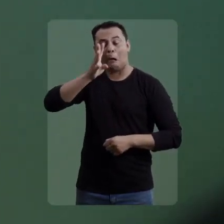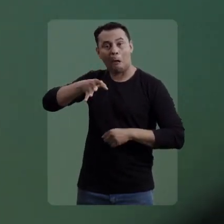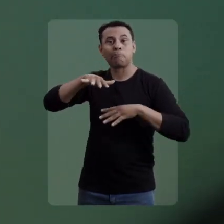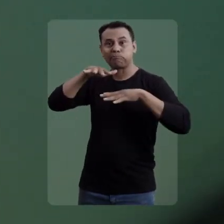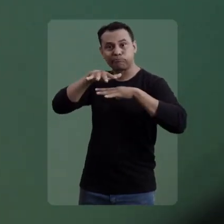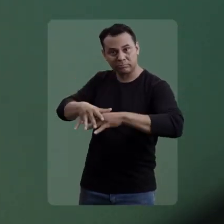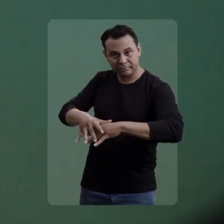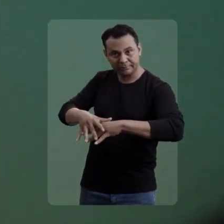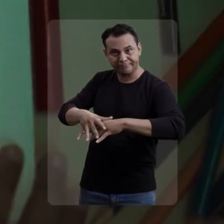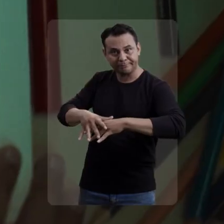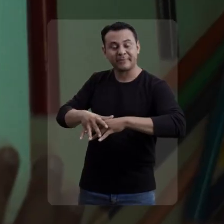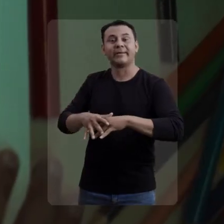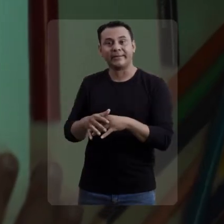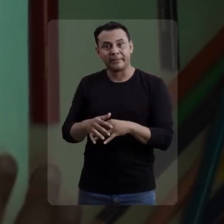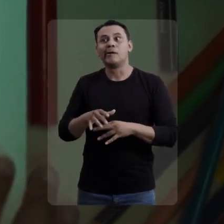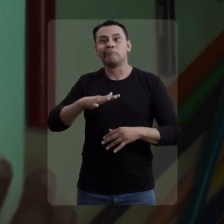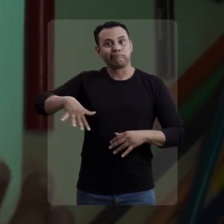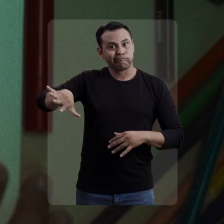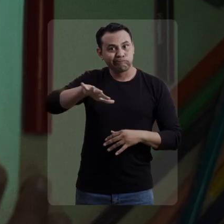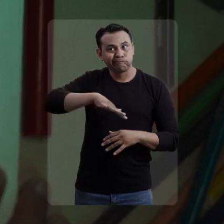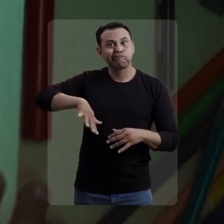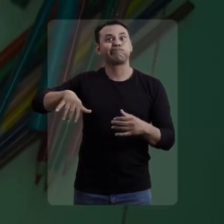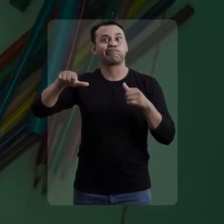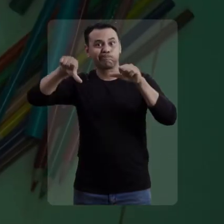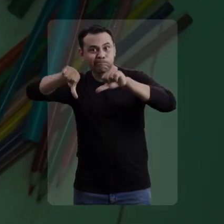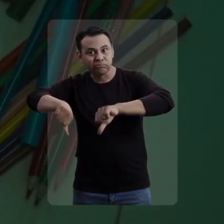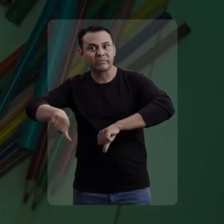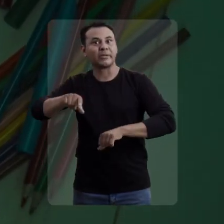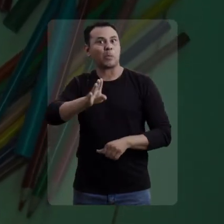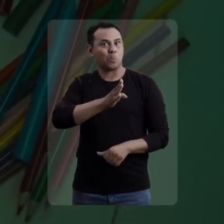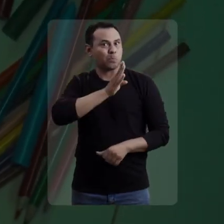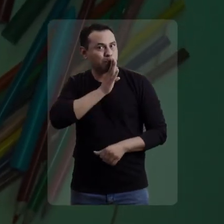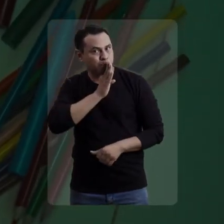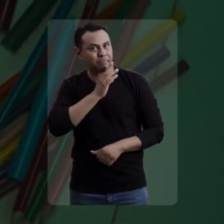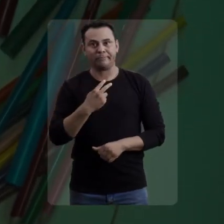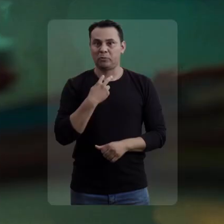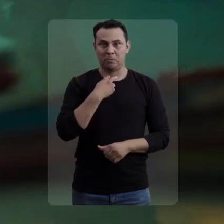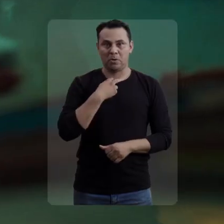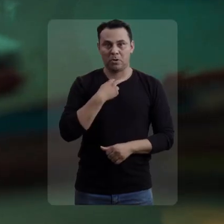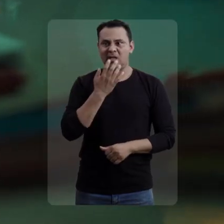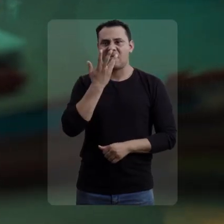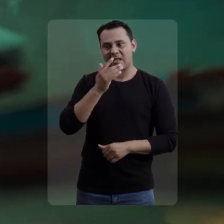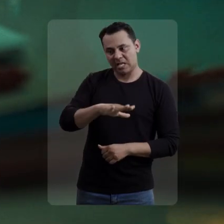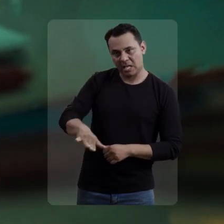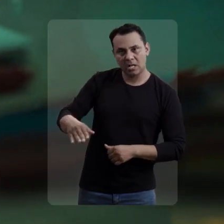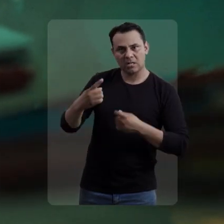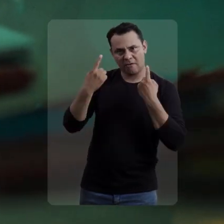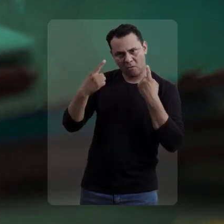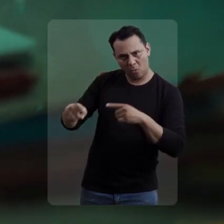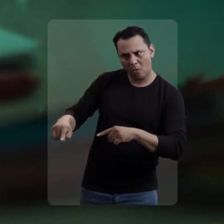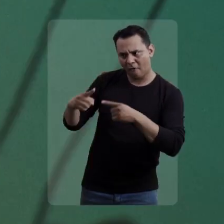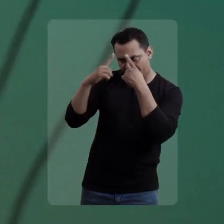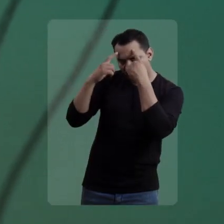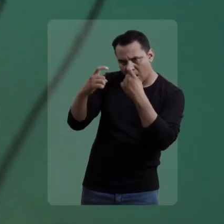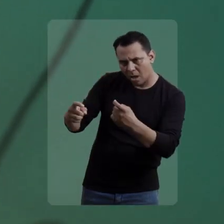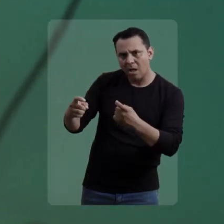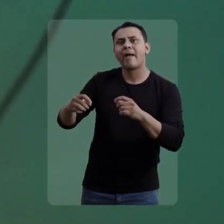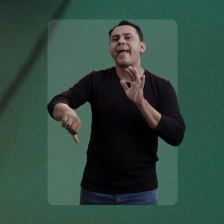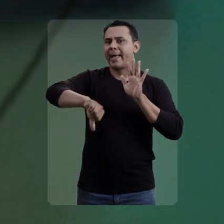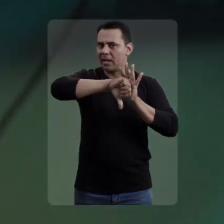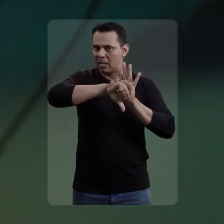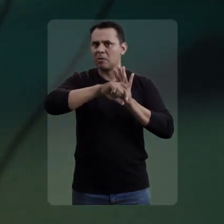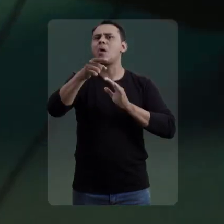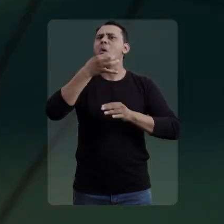o próprio agressor. Uma situação que só piora quando você se cala. Violência contra a criança é crime.